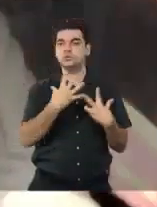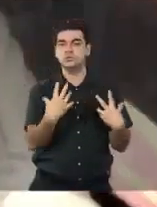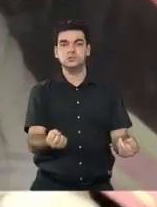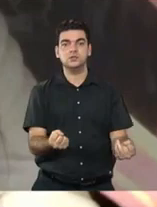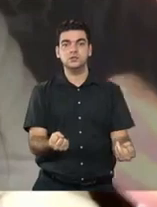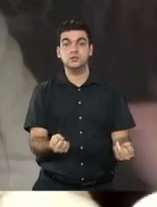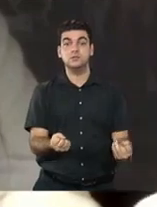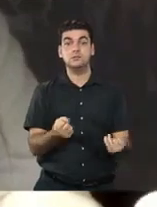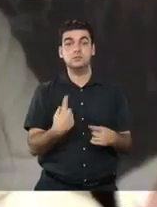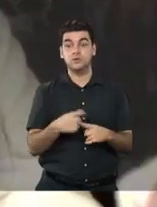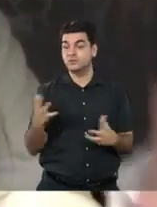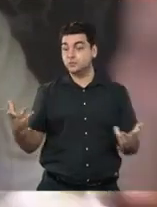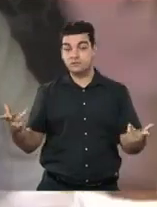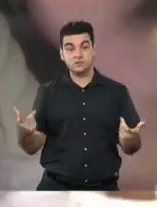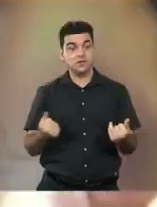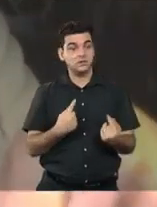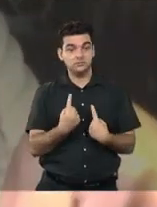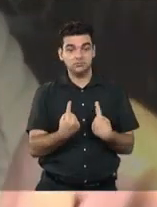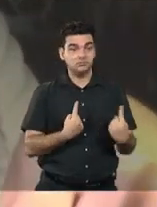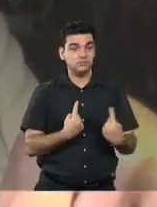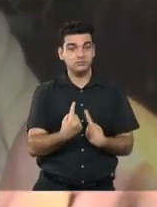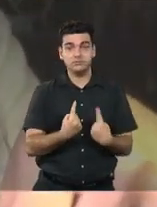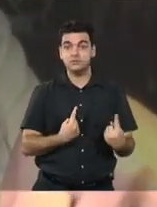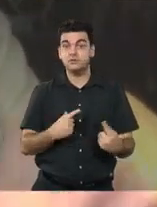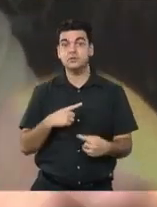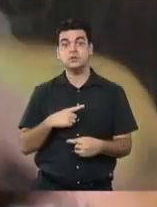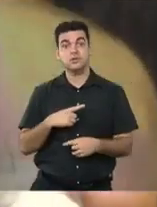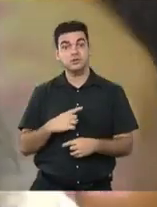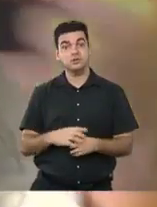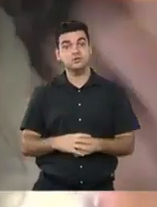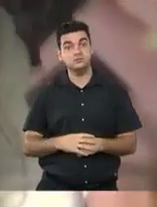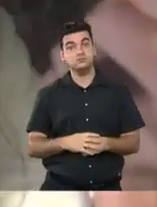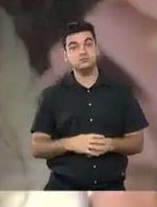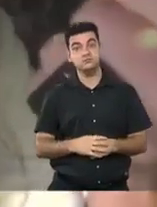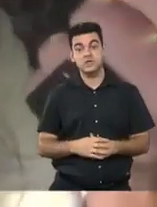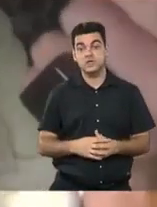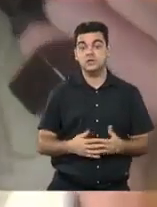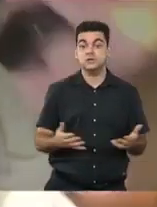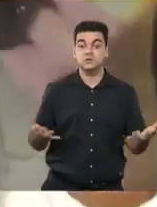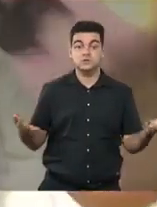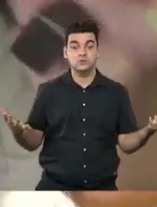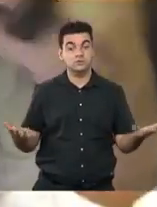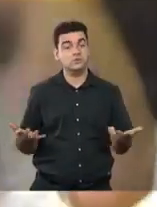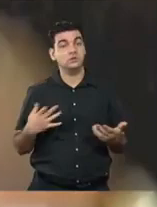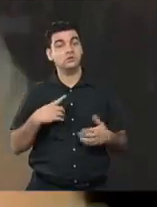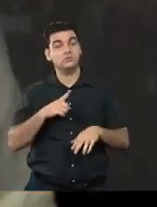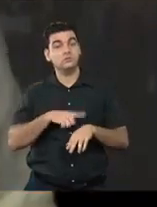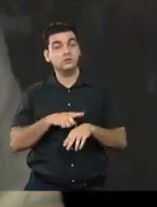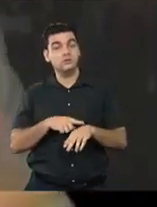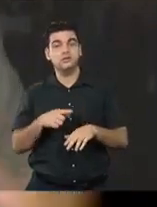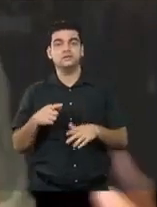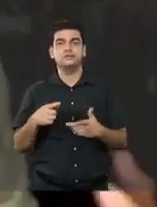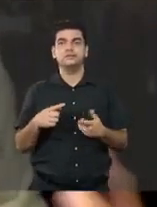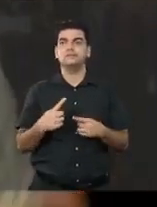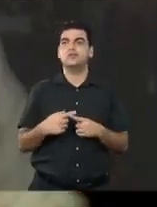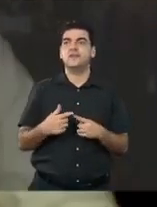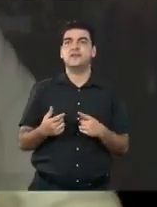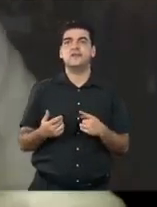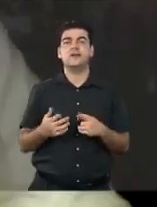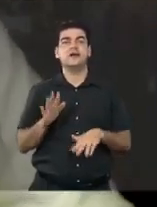maneira de negociar, será que é por isso, por essa força e por esse momento em que falta